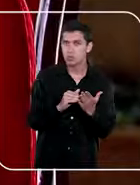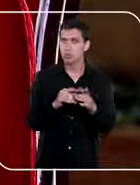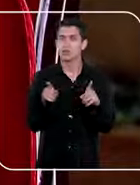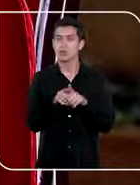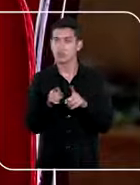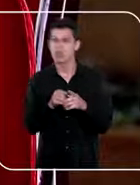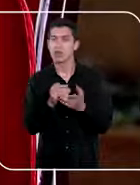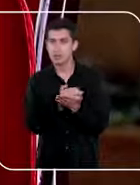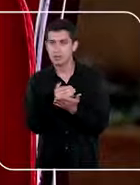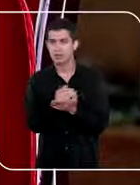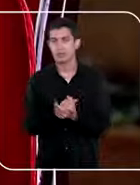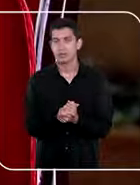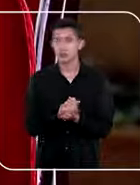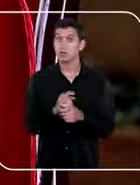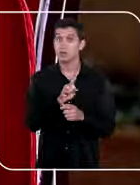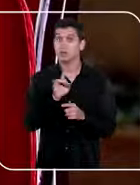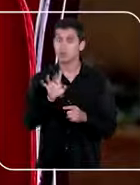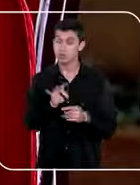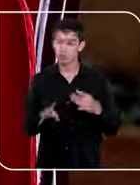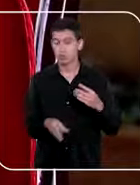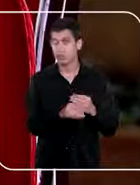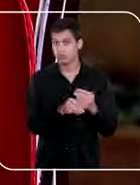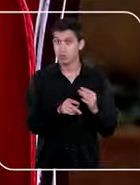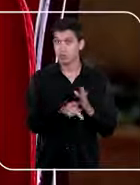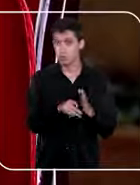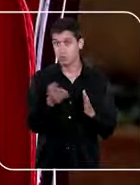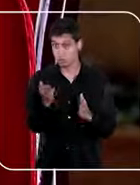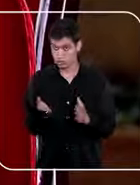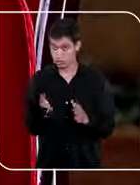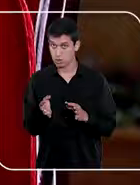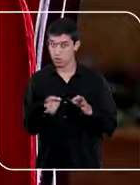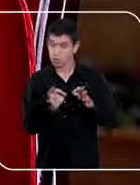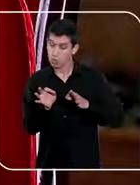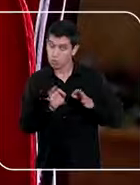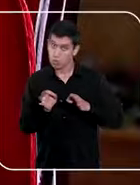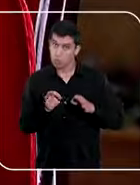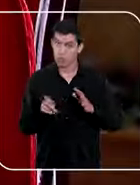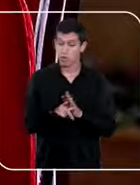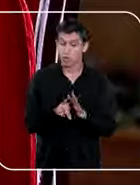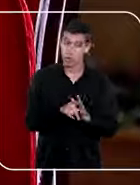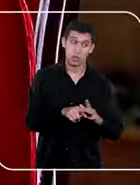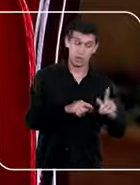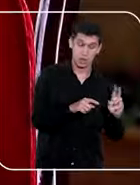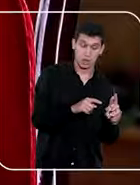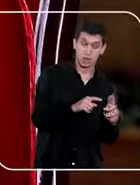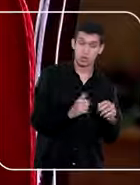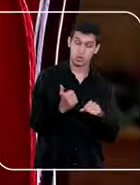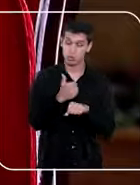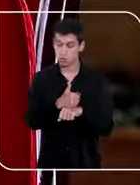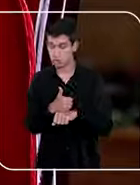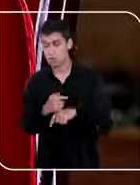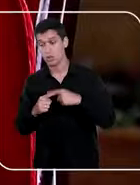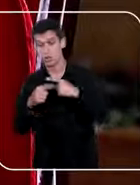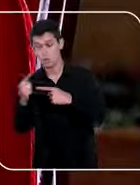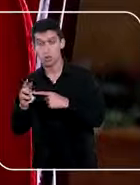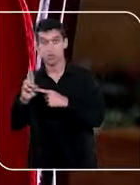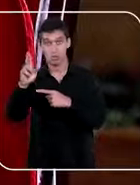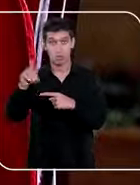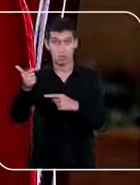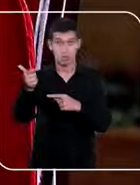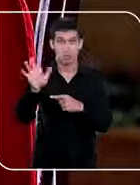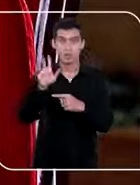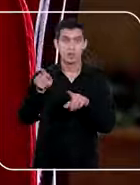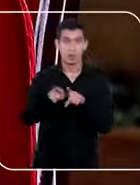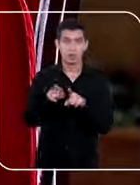estratégicas. E não só para a implementação dessas iniciativas entre uma gestão e outra, mas também em relação à